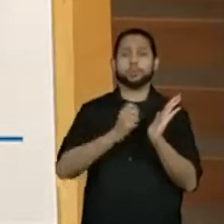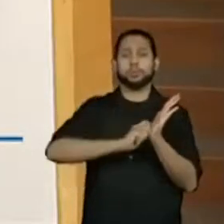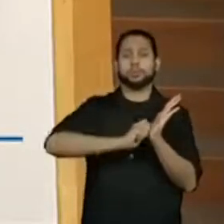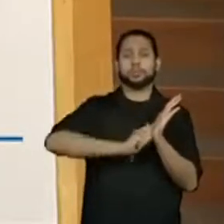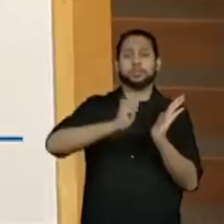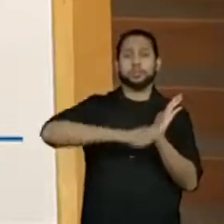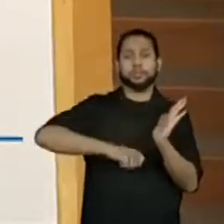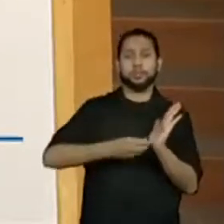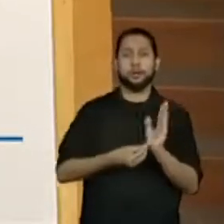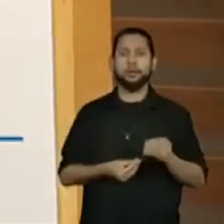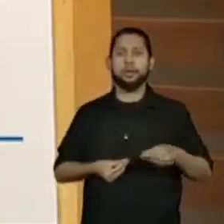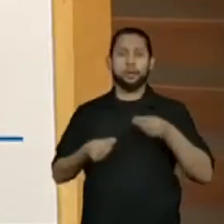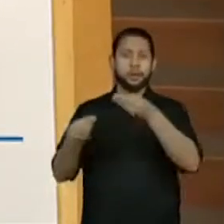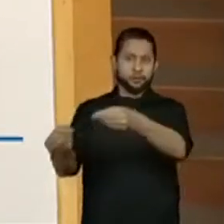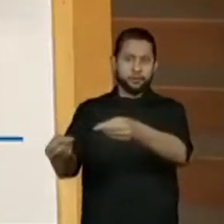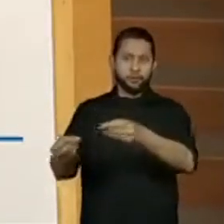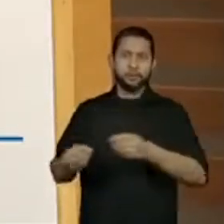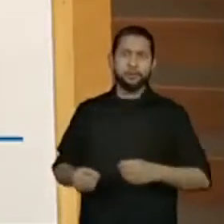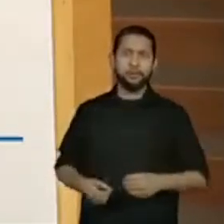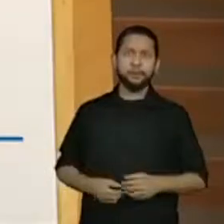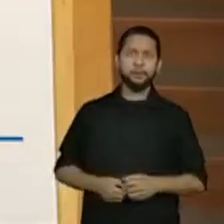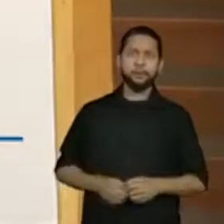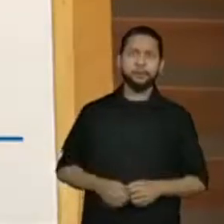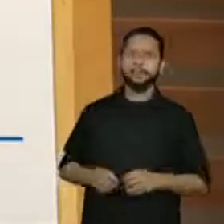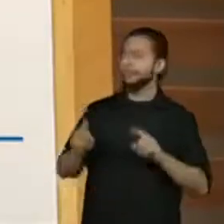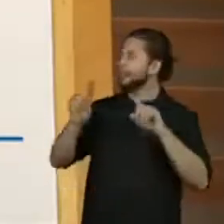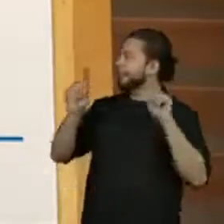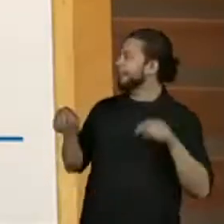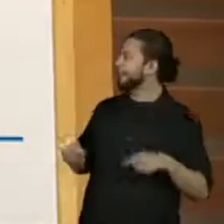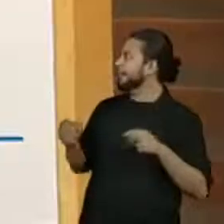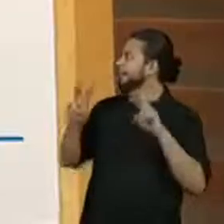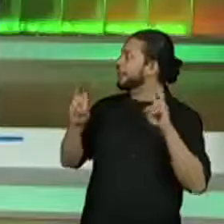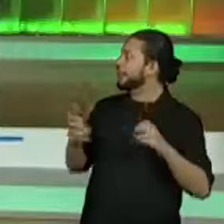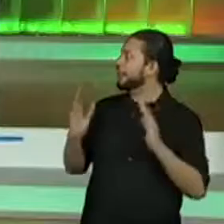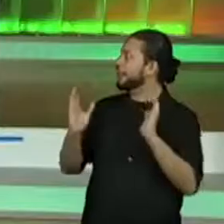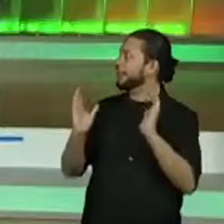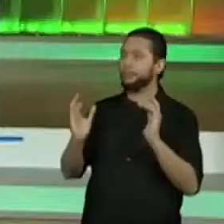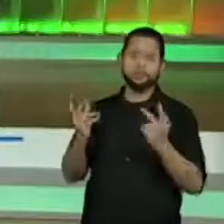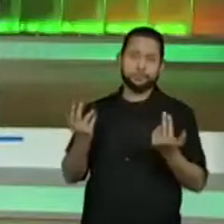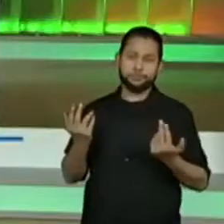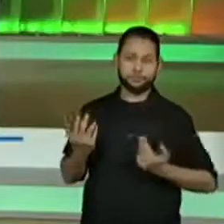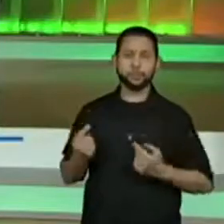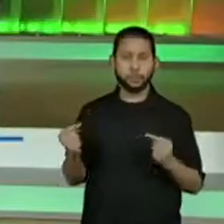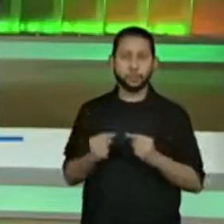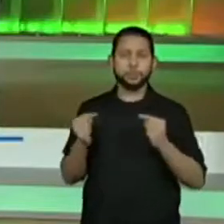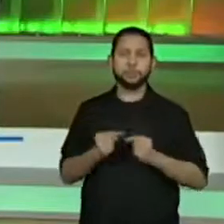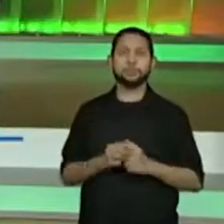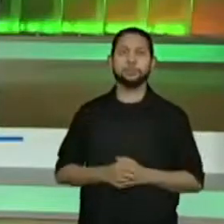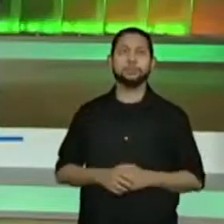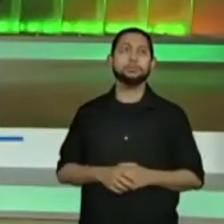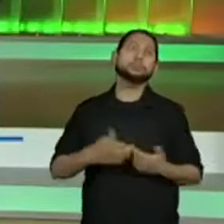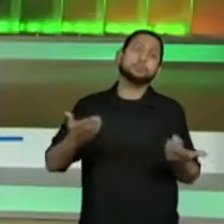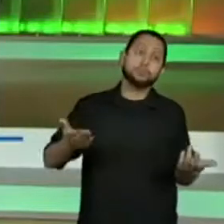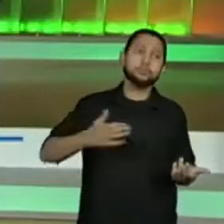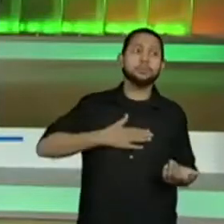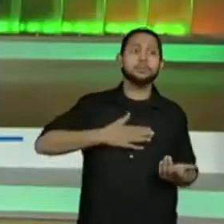vou colocar os dois pontos juntos. Porque se complementam. A crítica.